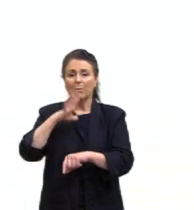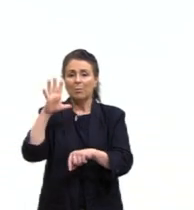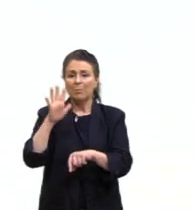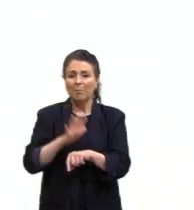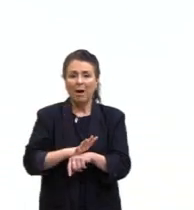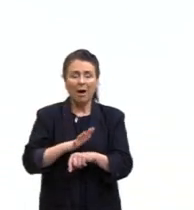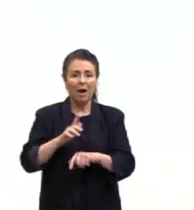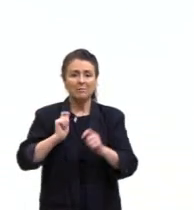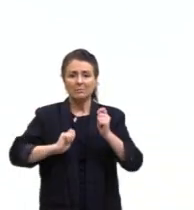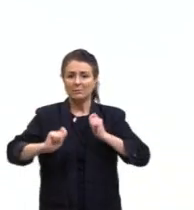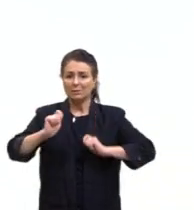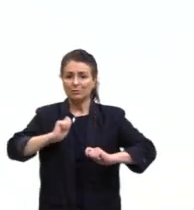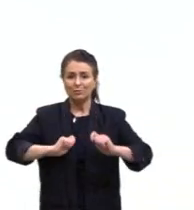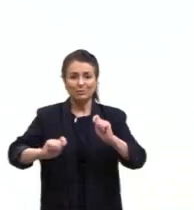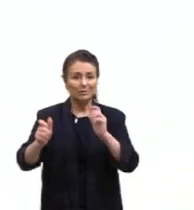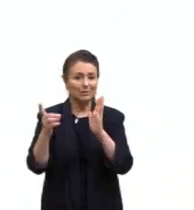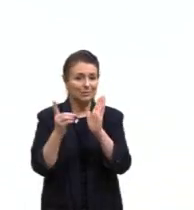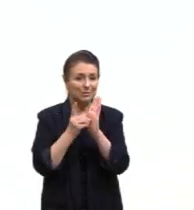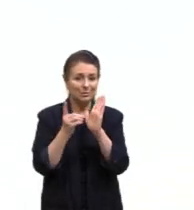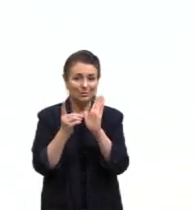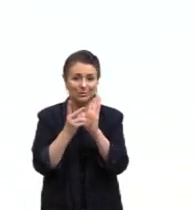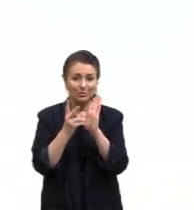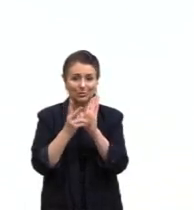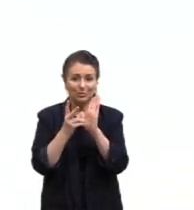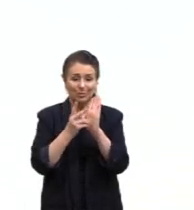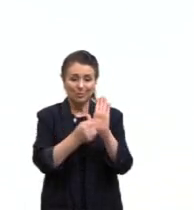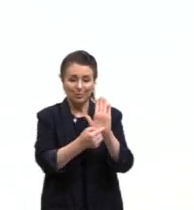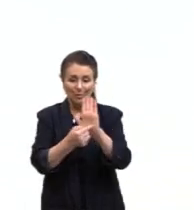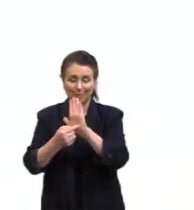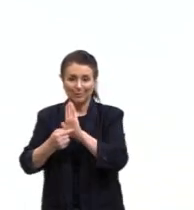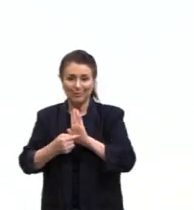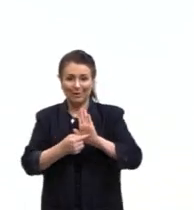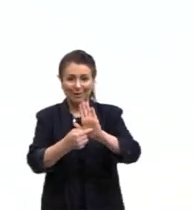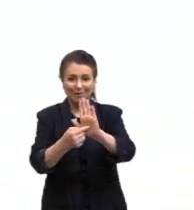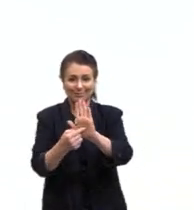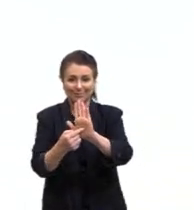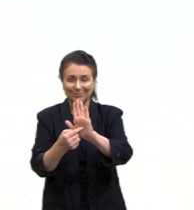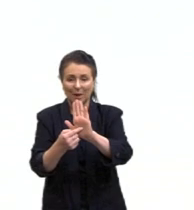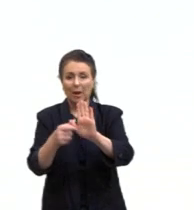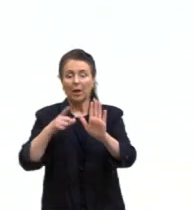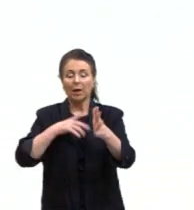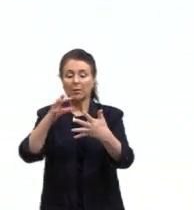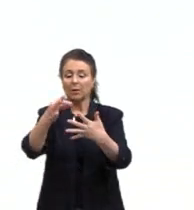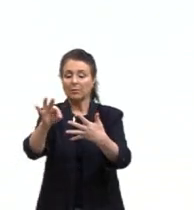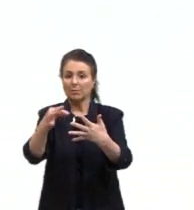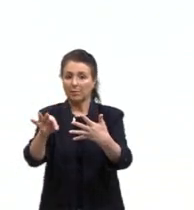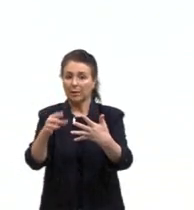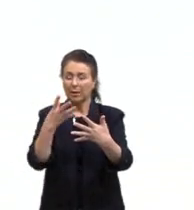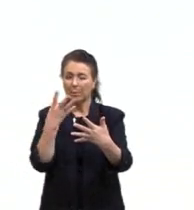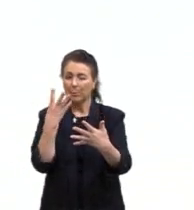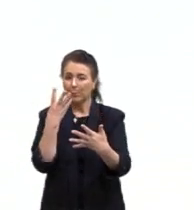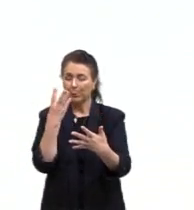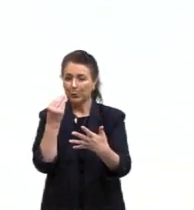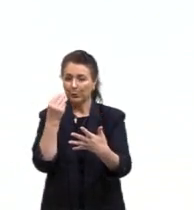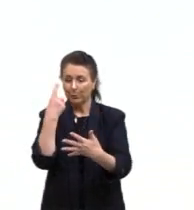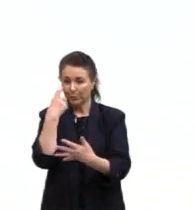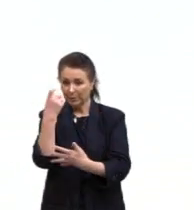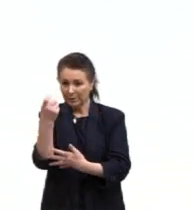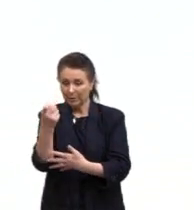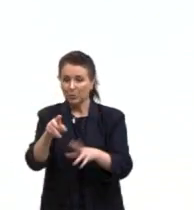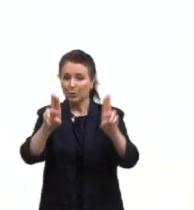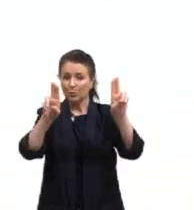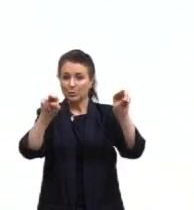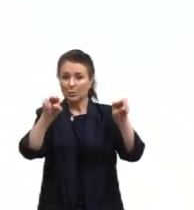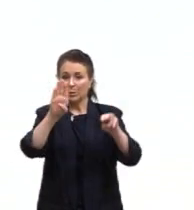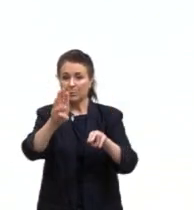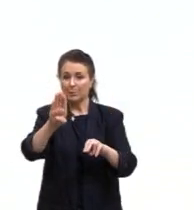artistas indígenas para a sua exposição. E aí tem um destaque aqui que é muito interessante, que o título dessa Bienal é